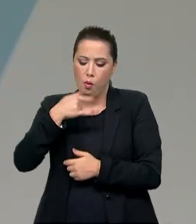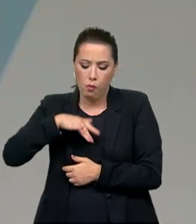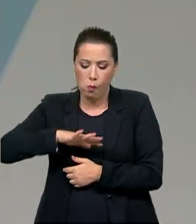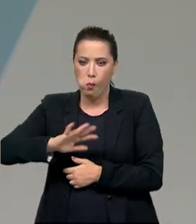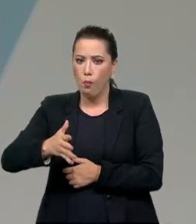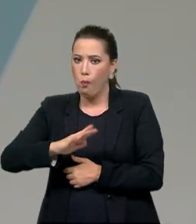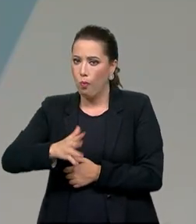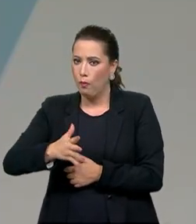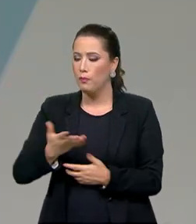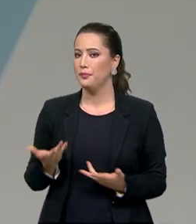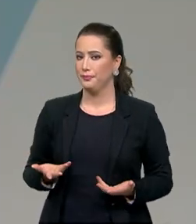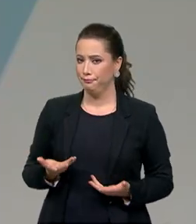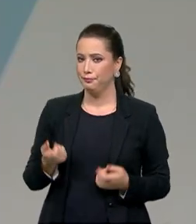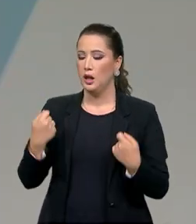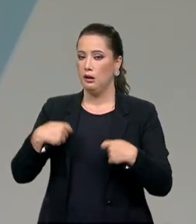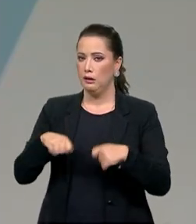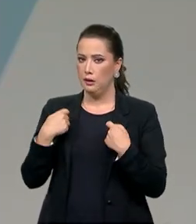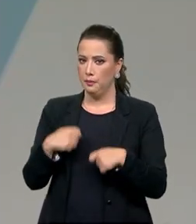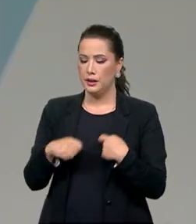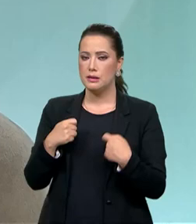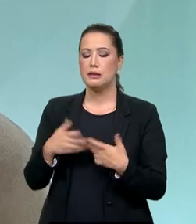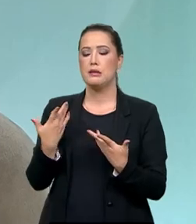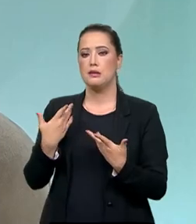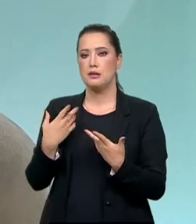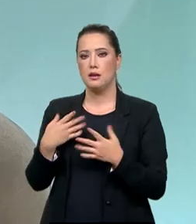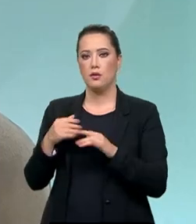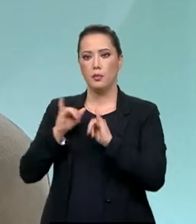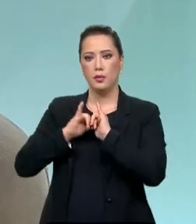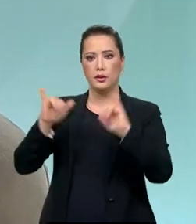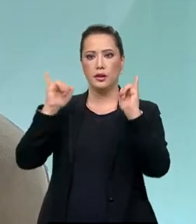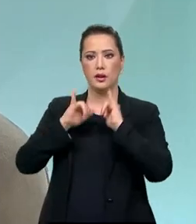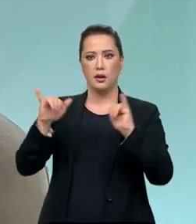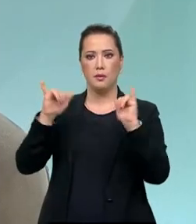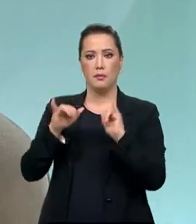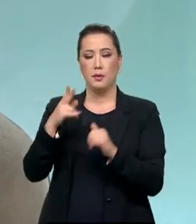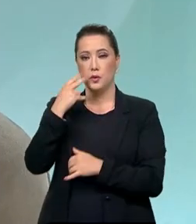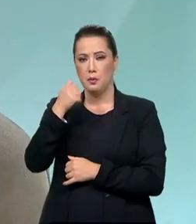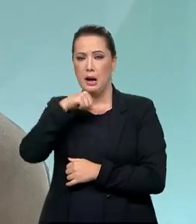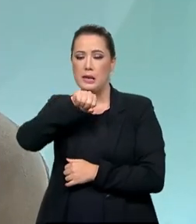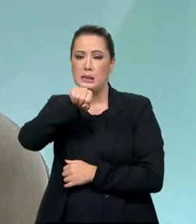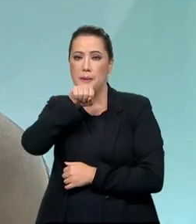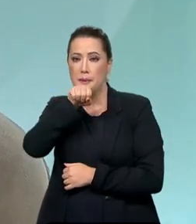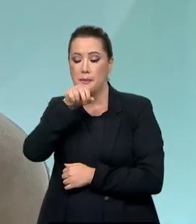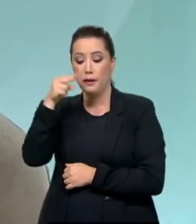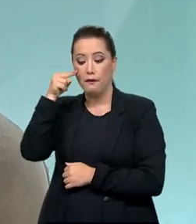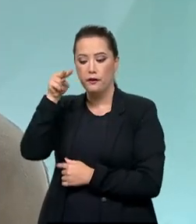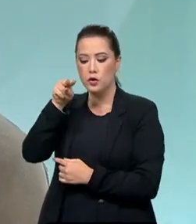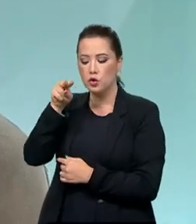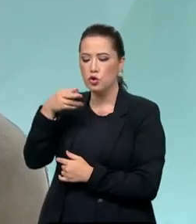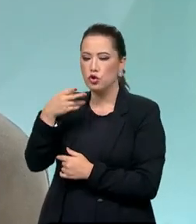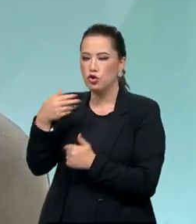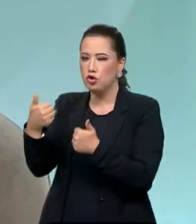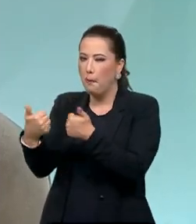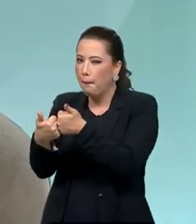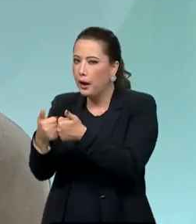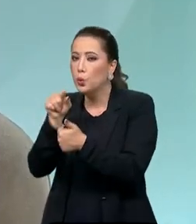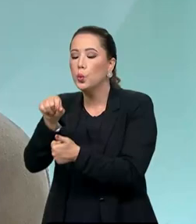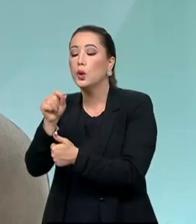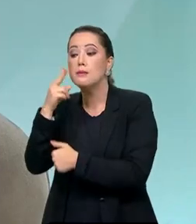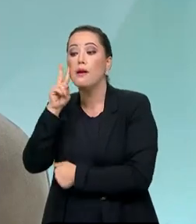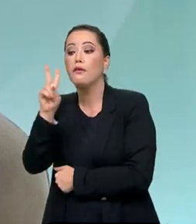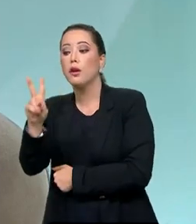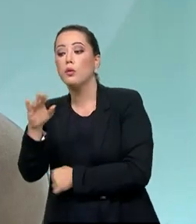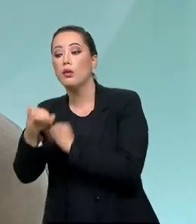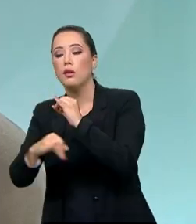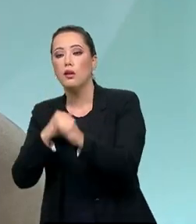acompanhassem mais de perto e foi uma surpresa. Depois, para a saúde mental dos filhos também, conhecerem desde o primeiro momento,